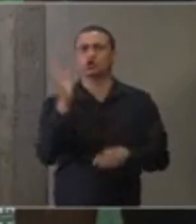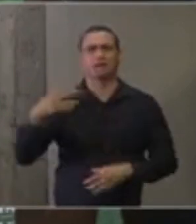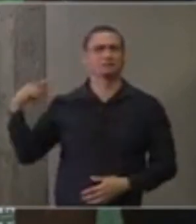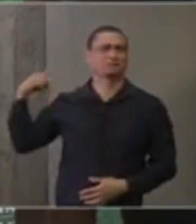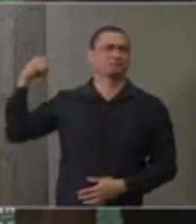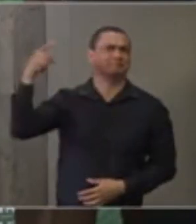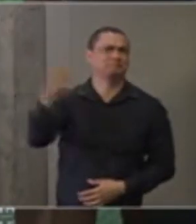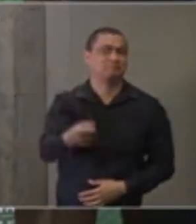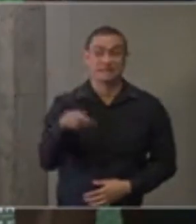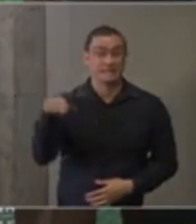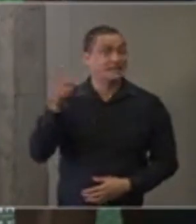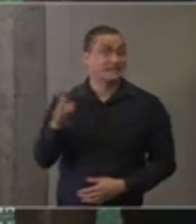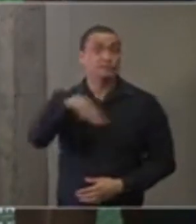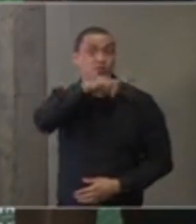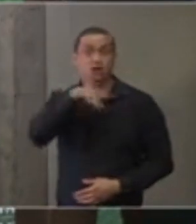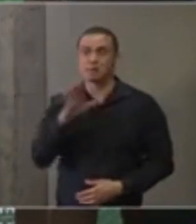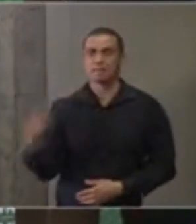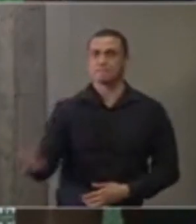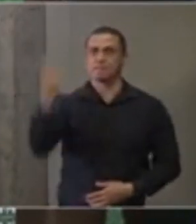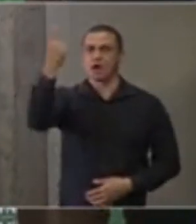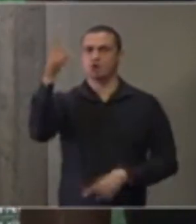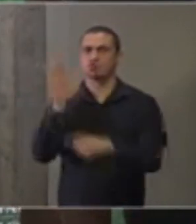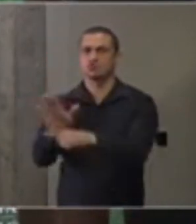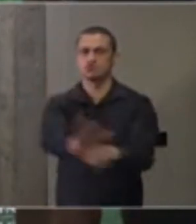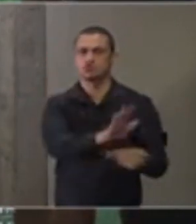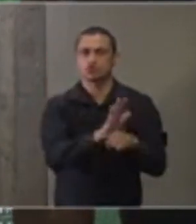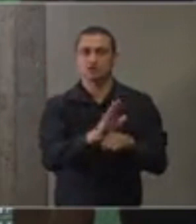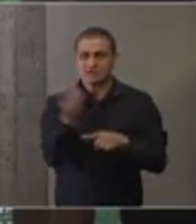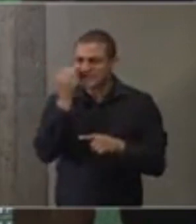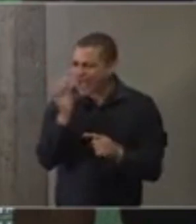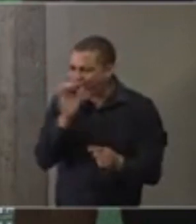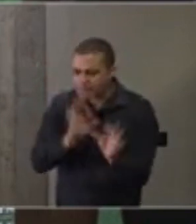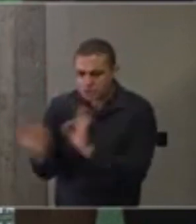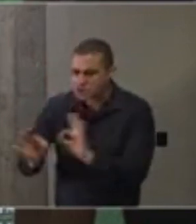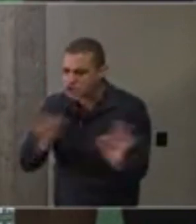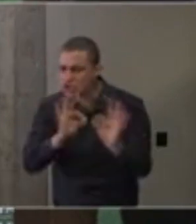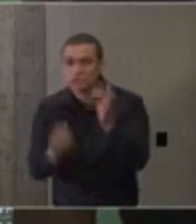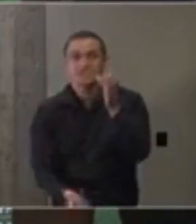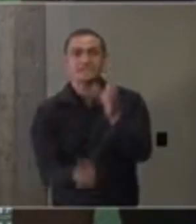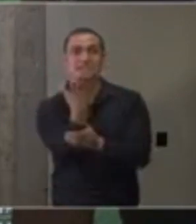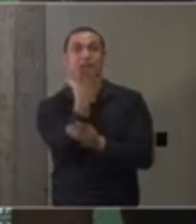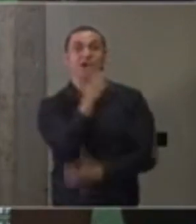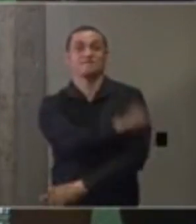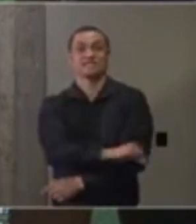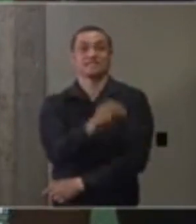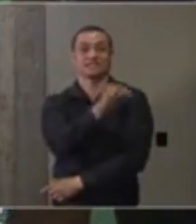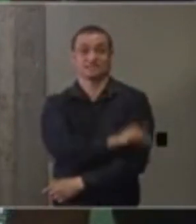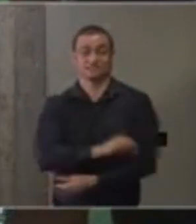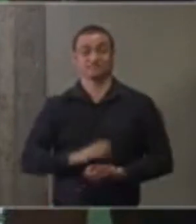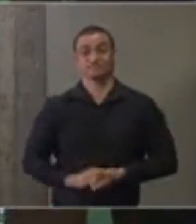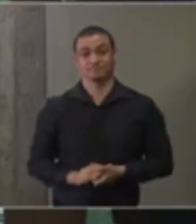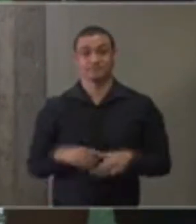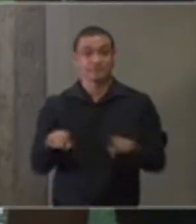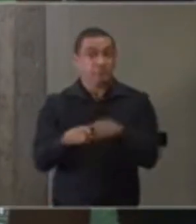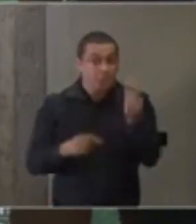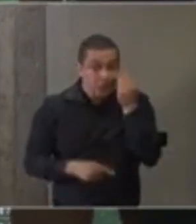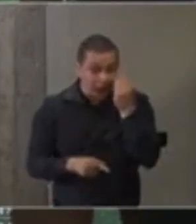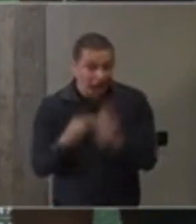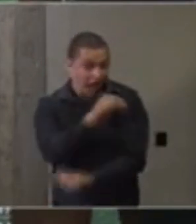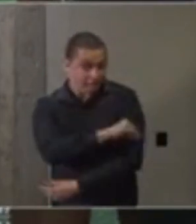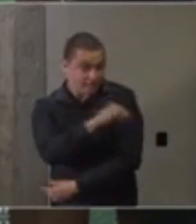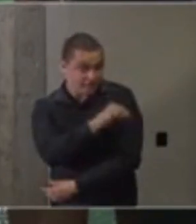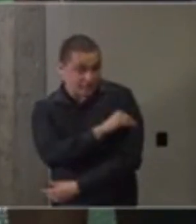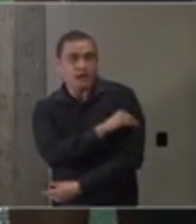de forma pioneira, sempre de forma a trazer rapidamente as vacinas e fazer com que essas vacinas